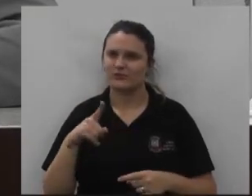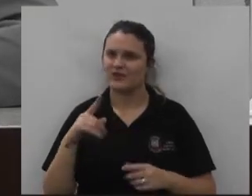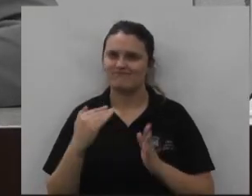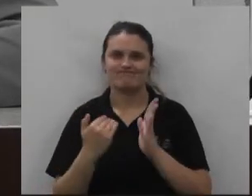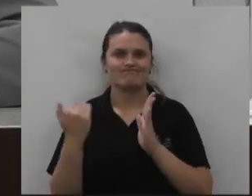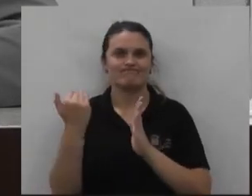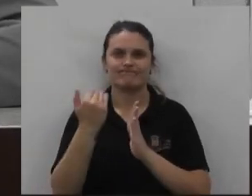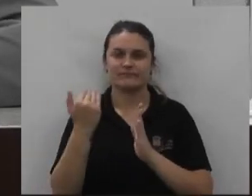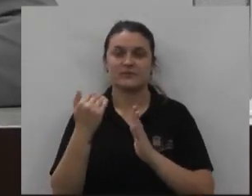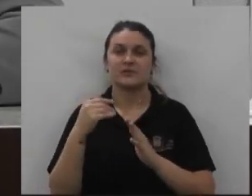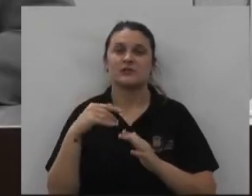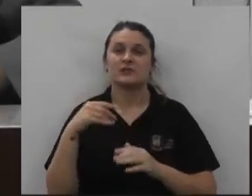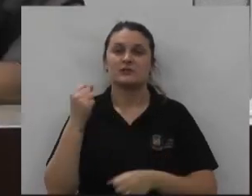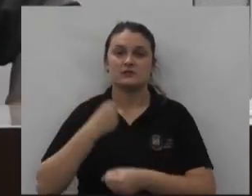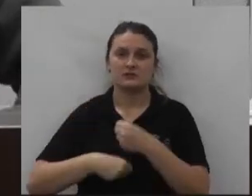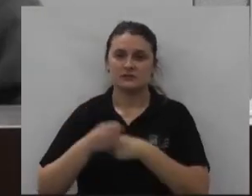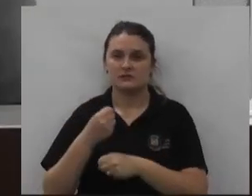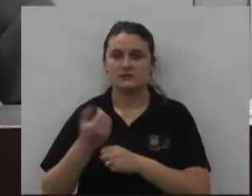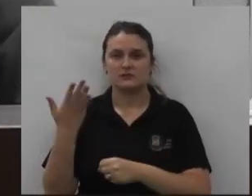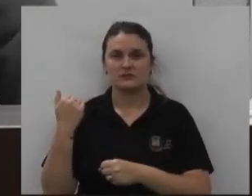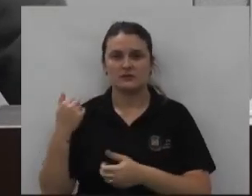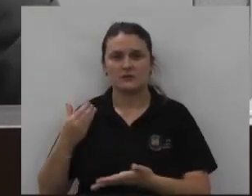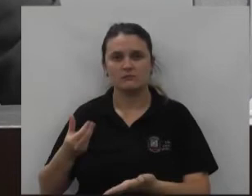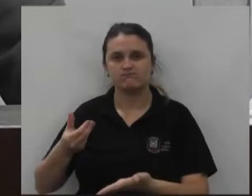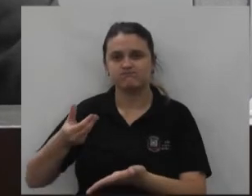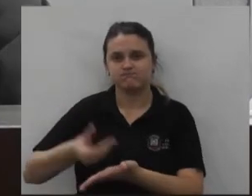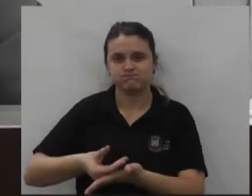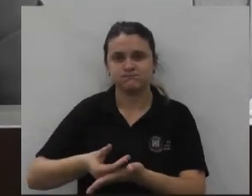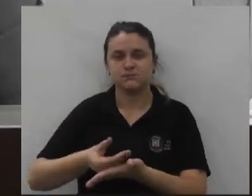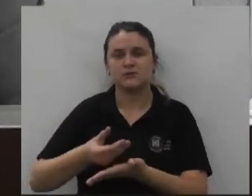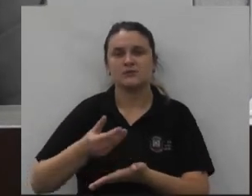tudo então no ano passado nós destinamos